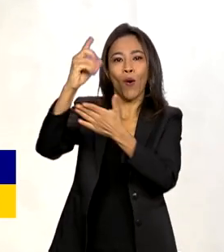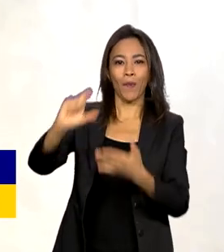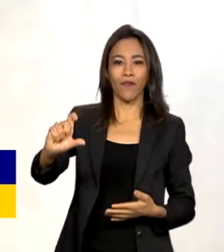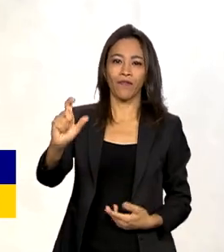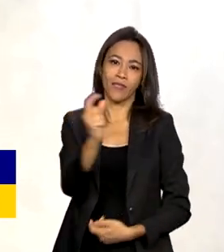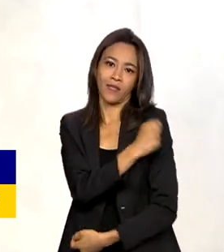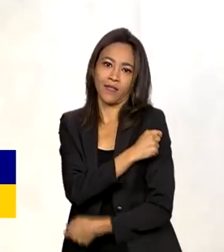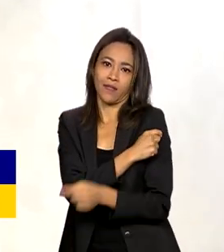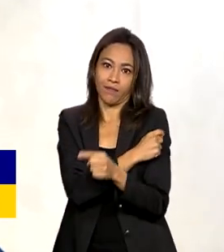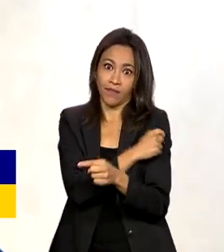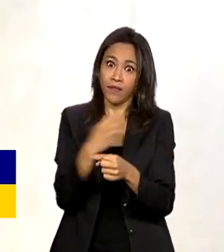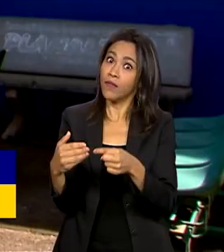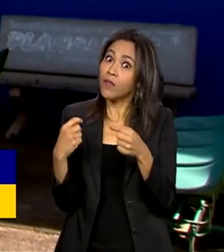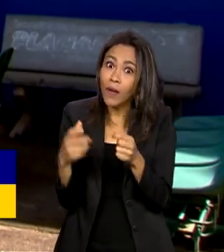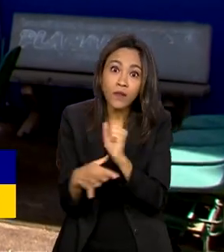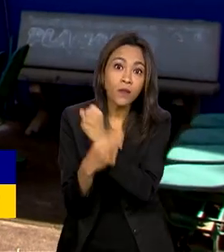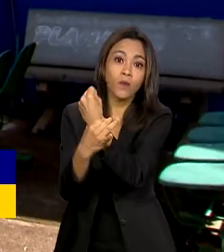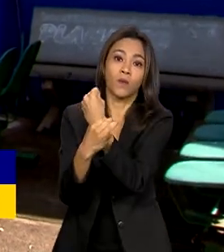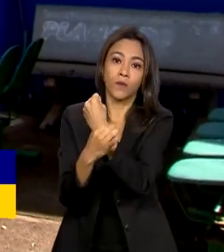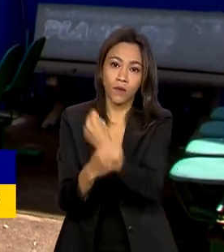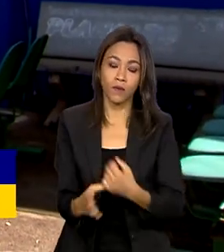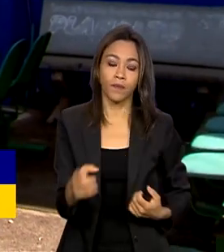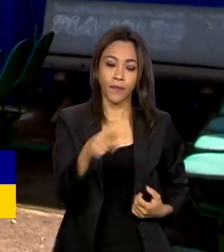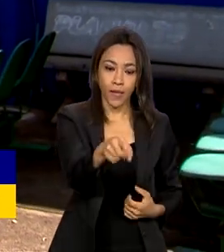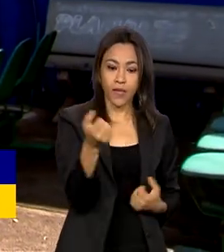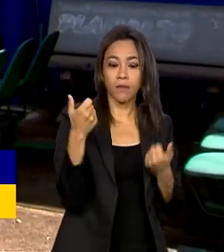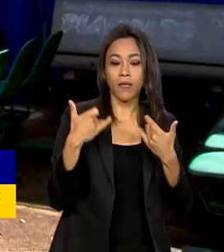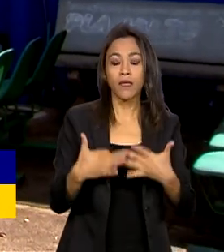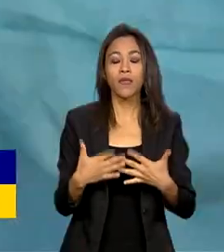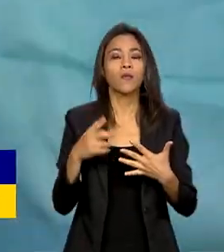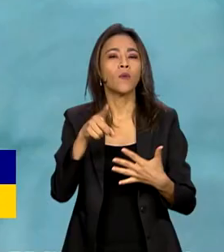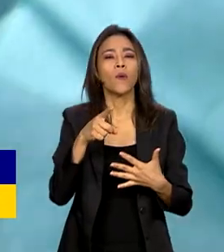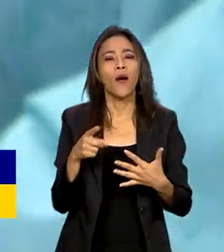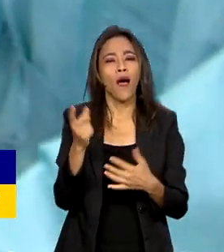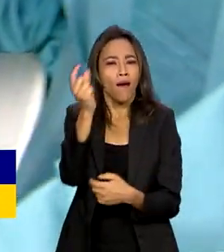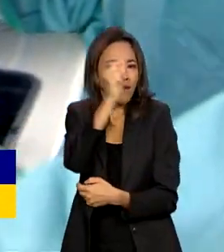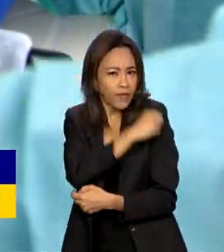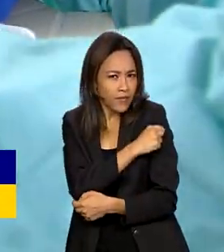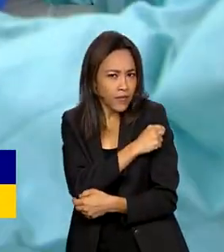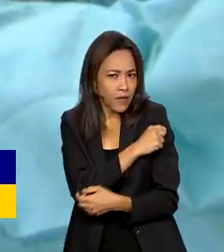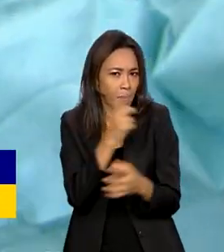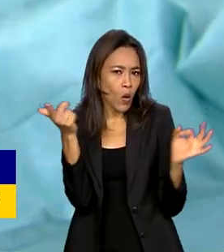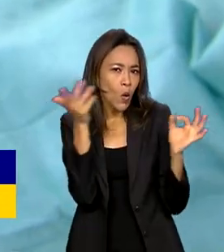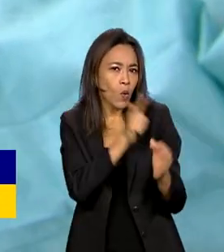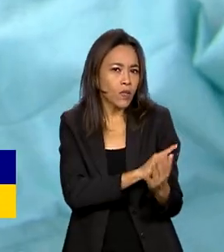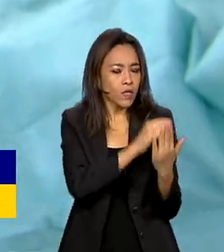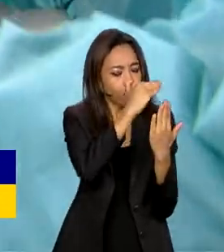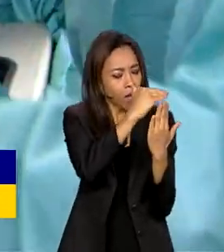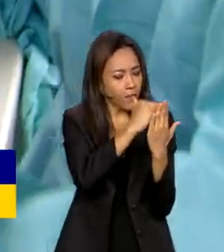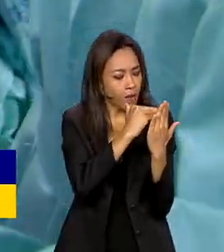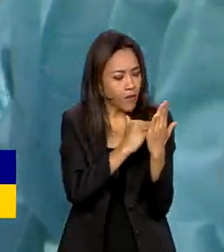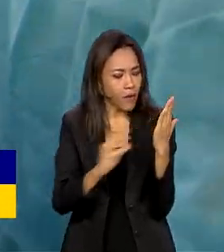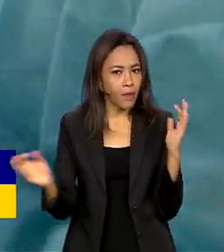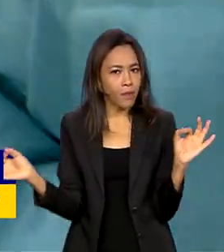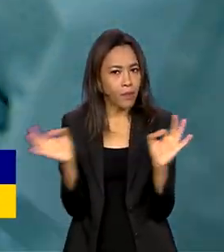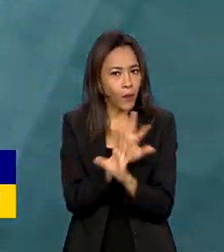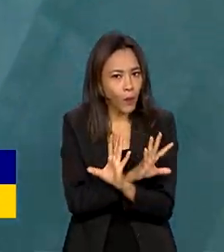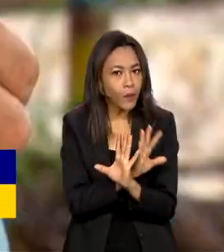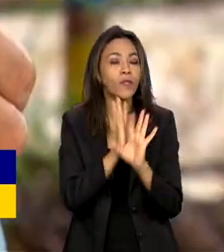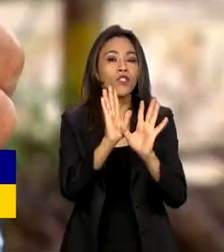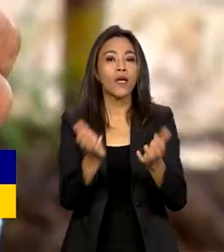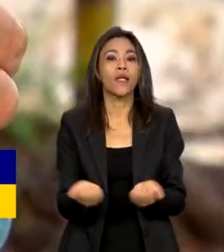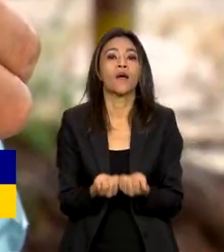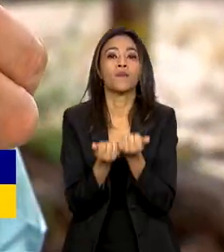Então, essa vacina, ela é segura. A vacina para completar o esquema de imunização contra a Covid-19 está